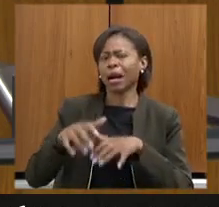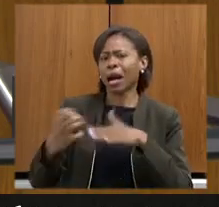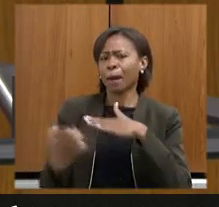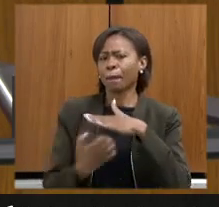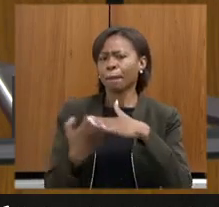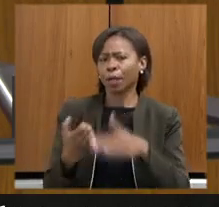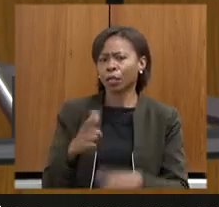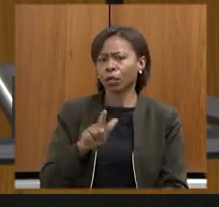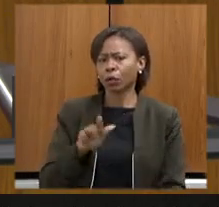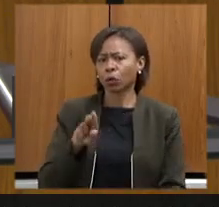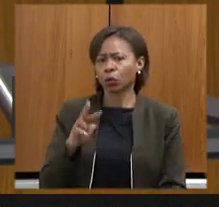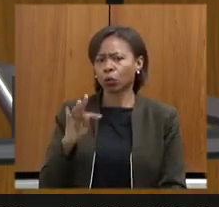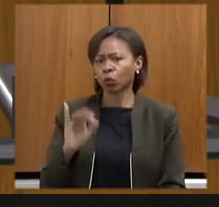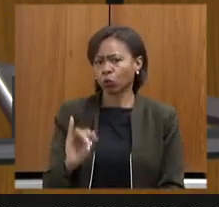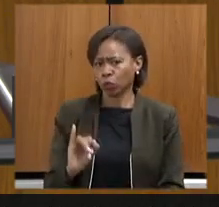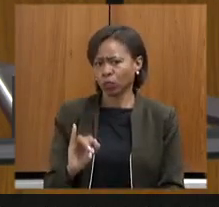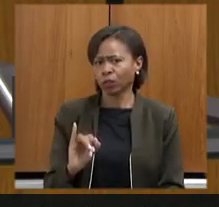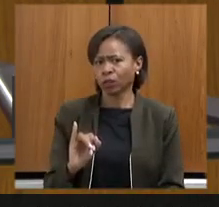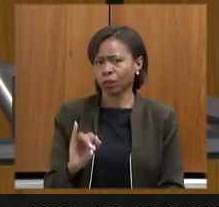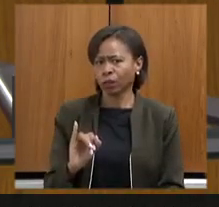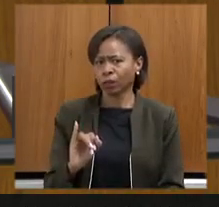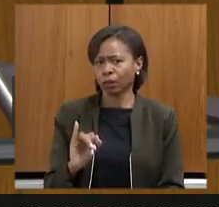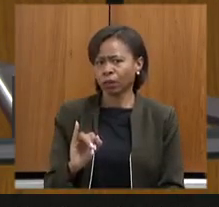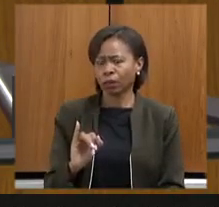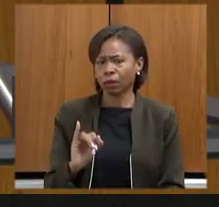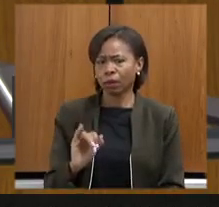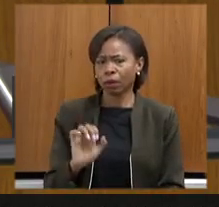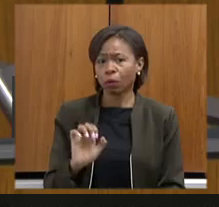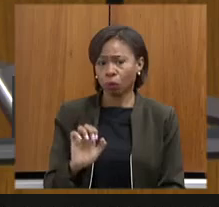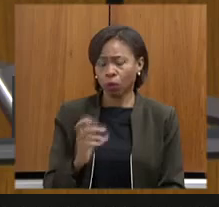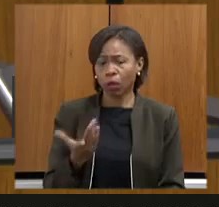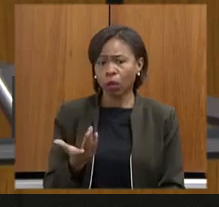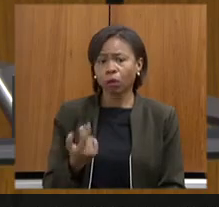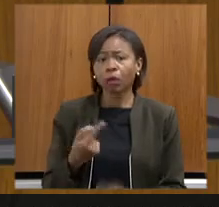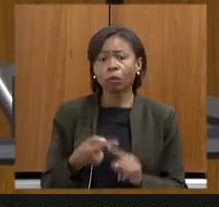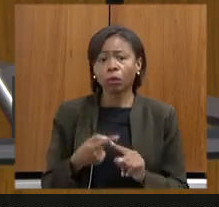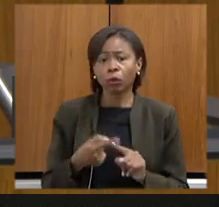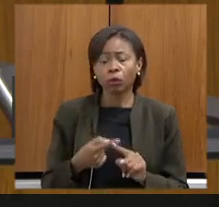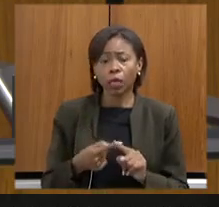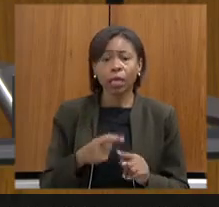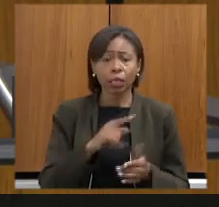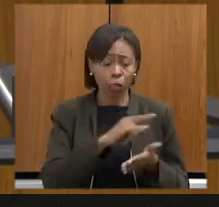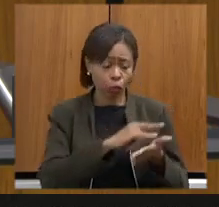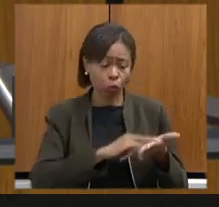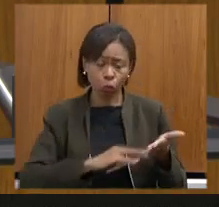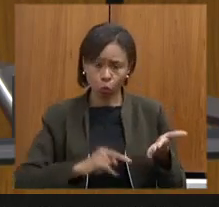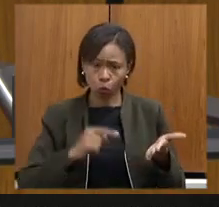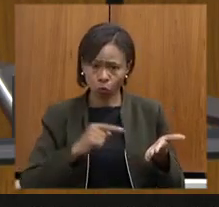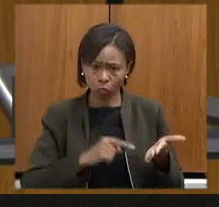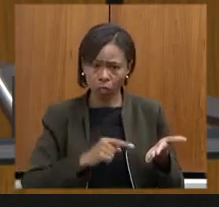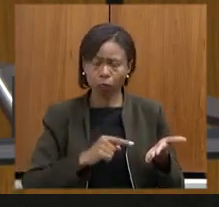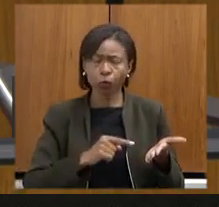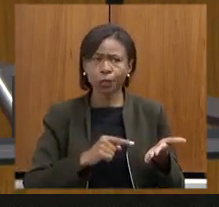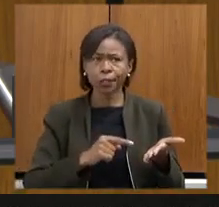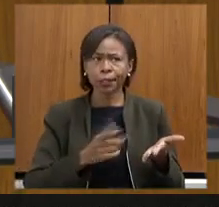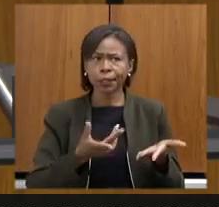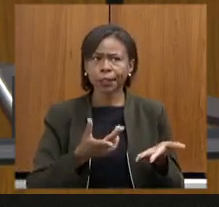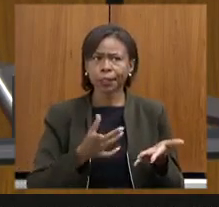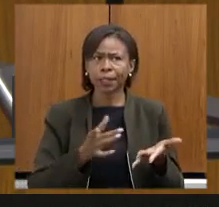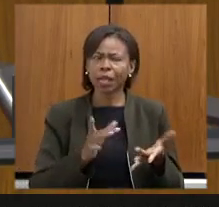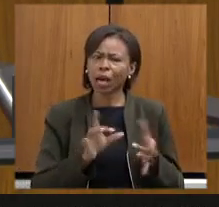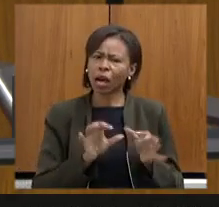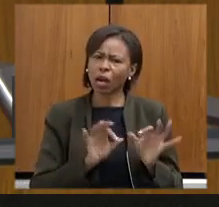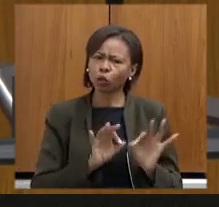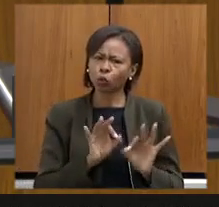Curral. A começar por um termo de ajustamento de conduta feito pela SEMAD, SUPRAN, a